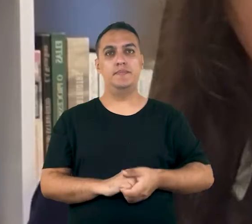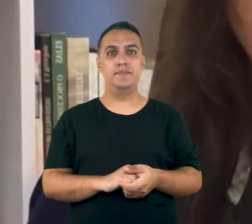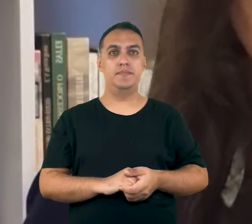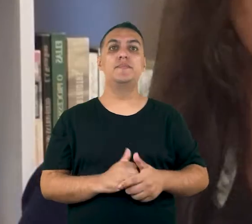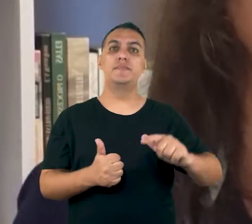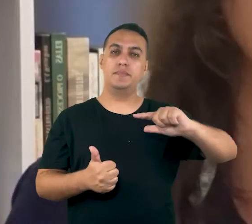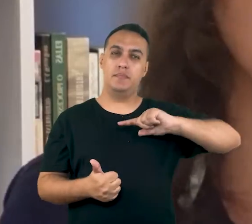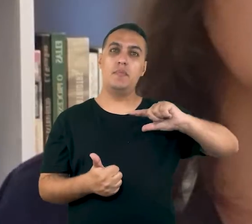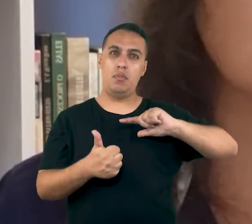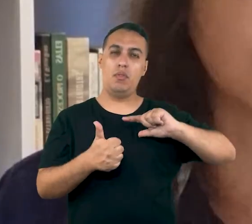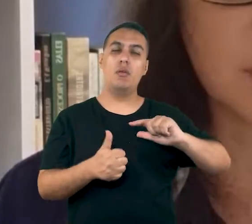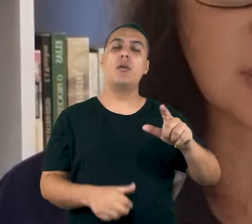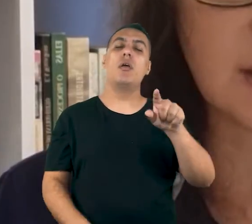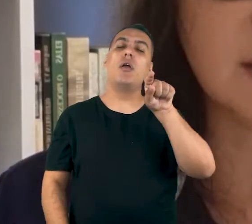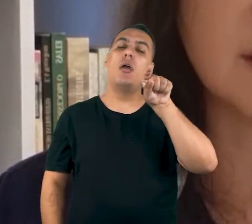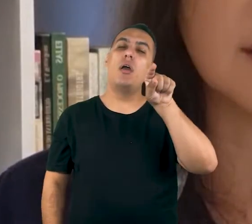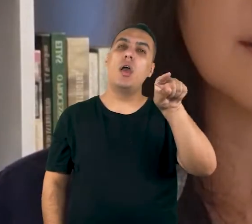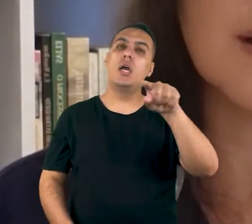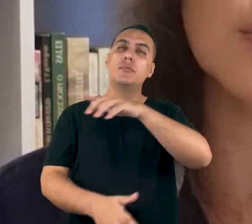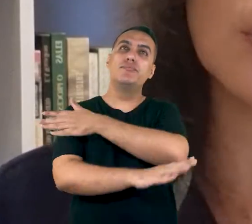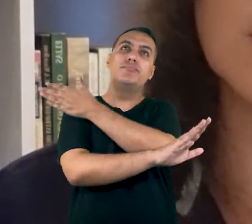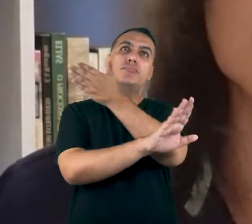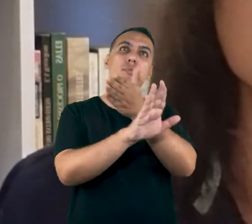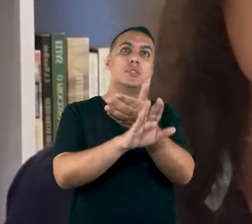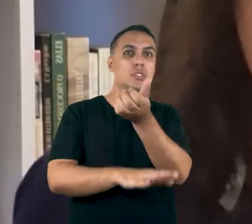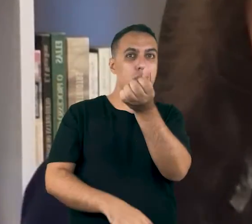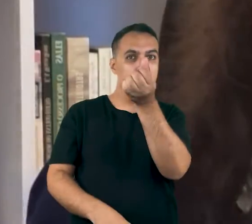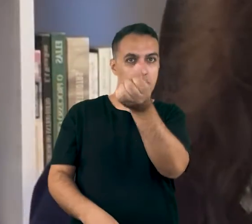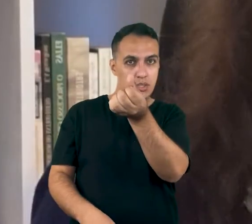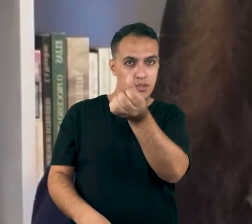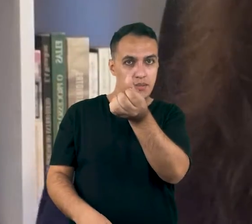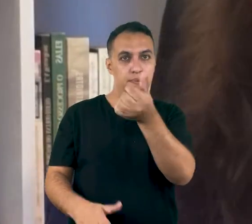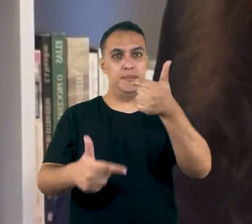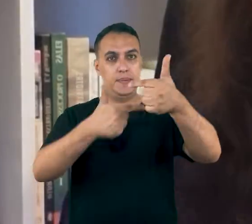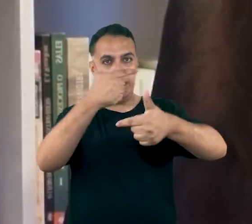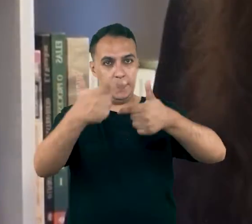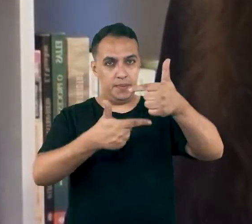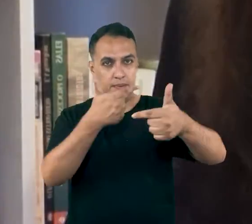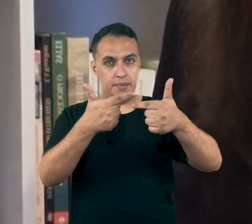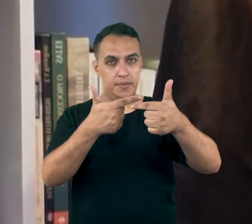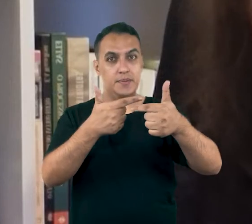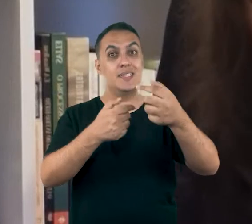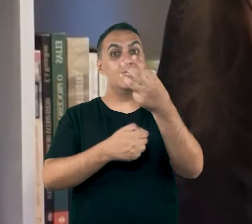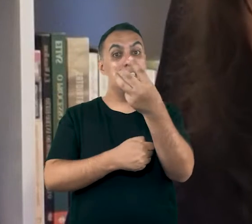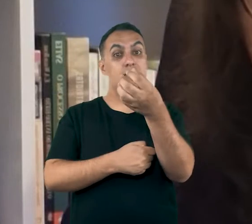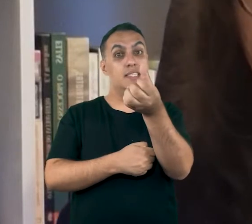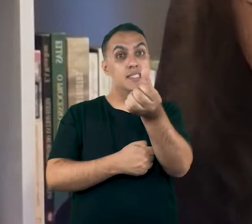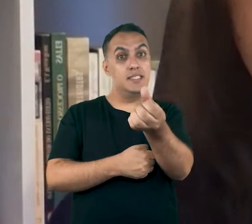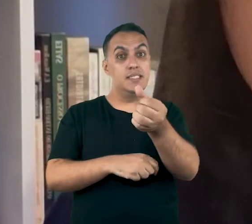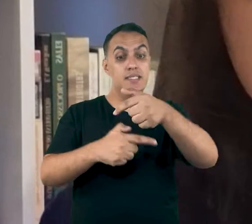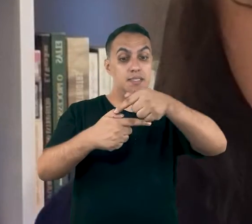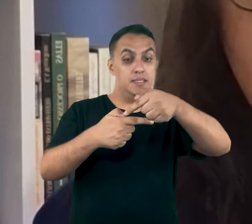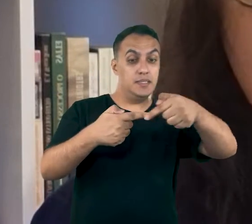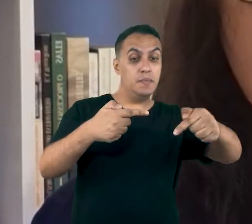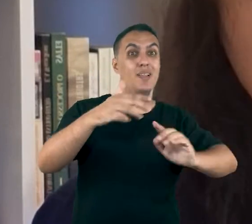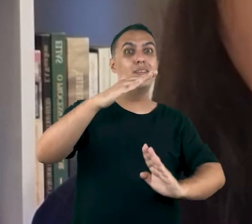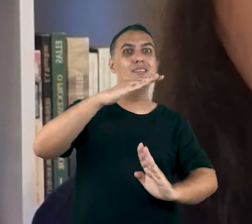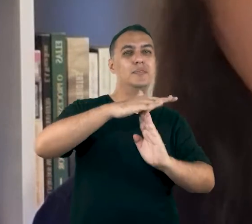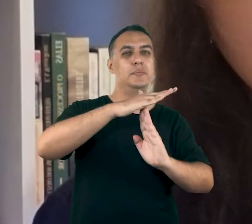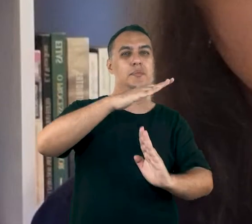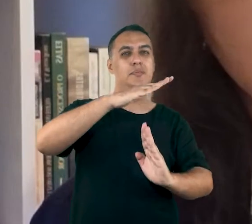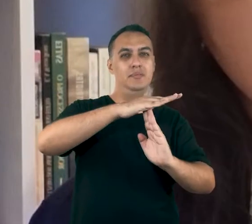isso. Tem aquela jornada das 6 horas diárias, 36 semanais como limite.